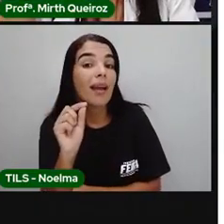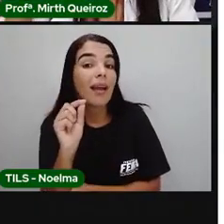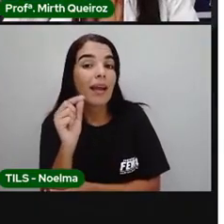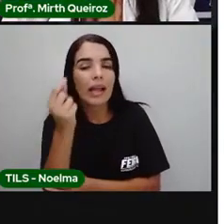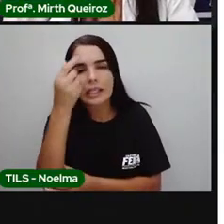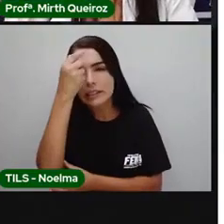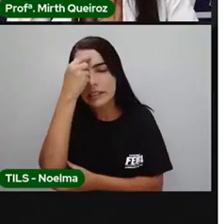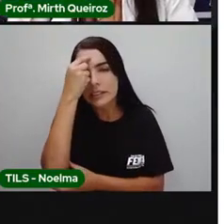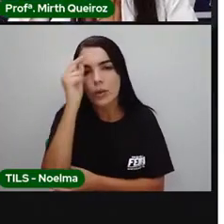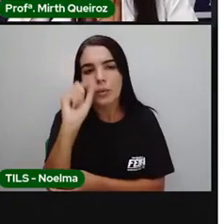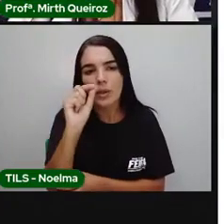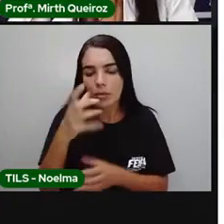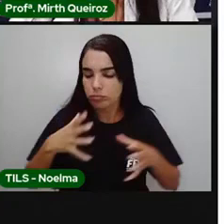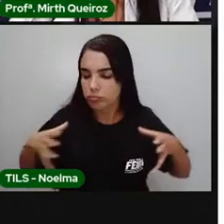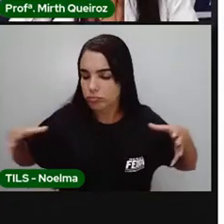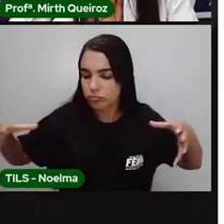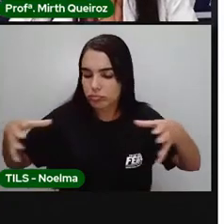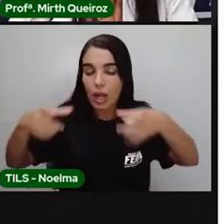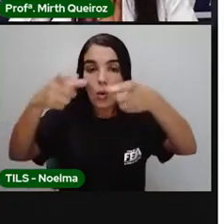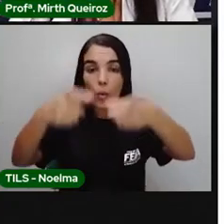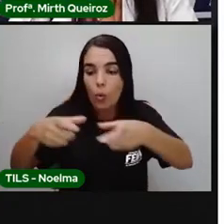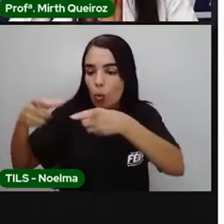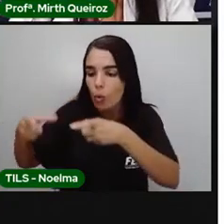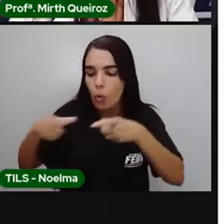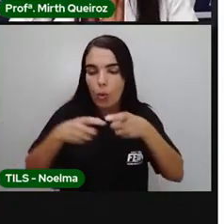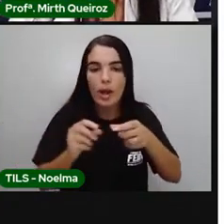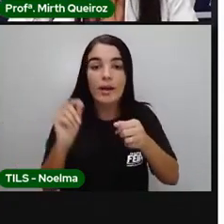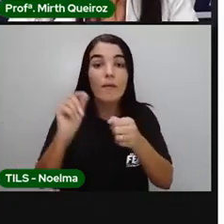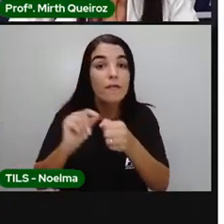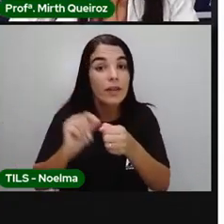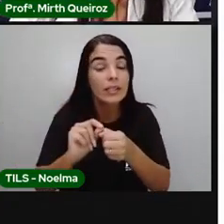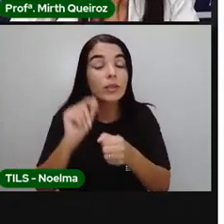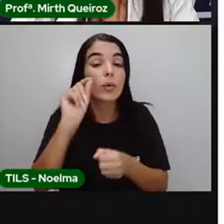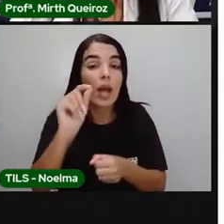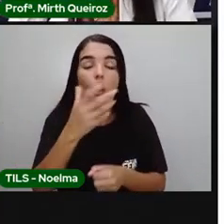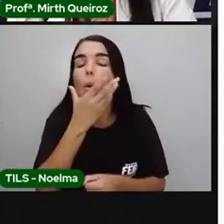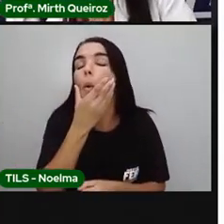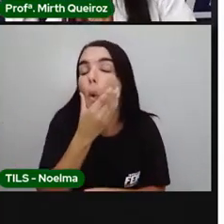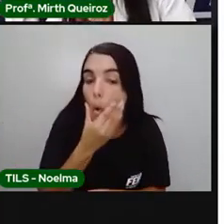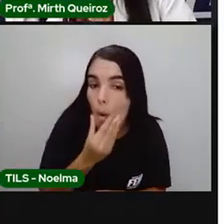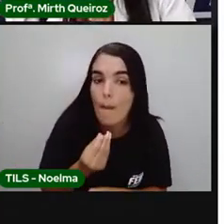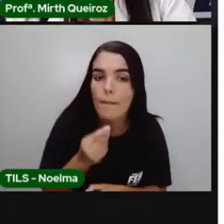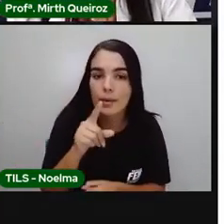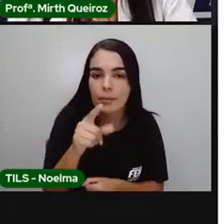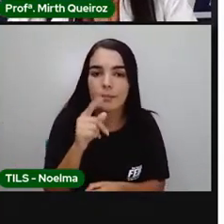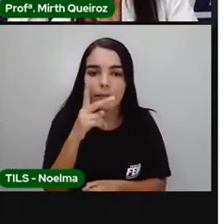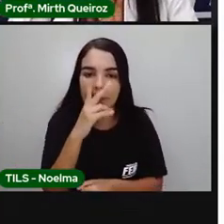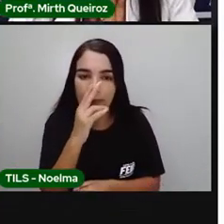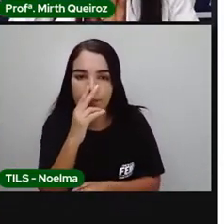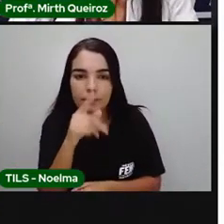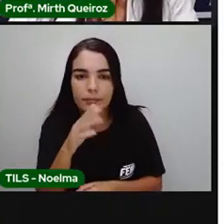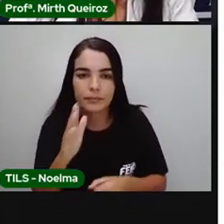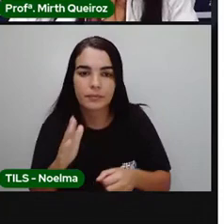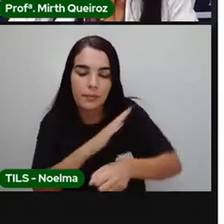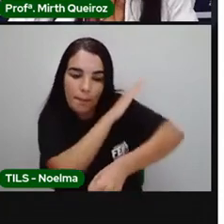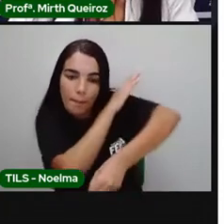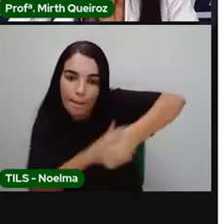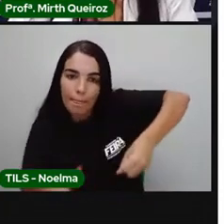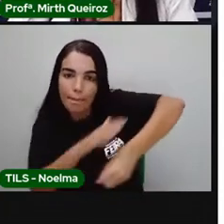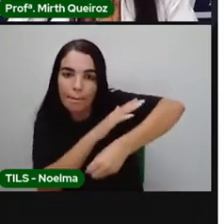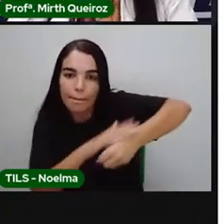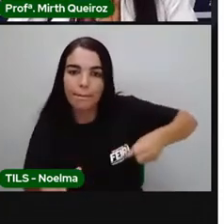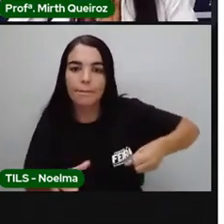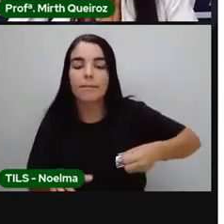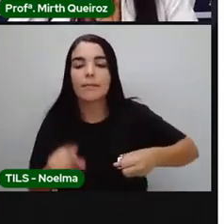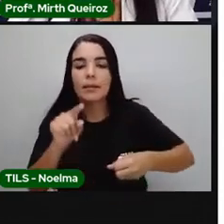todos os ecossistemas que são formados pelo homem, por exemplo, açudes, plantações, aquários,